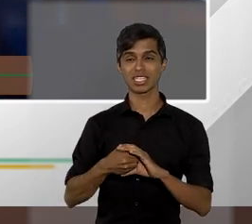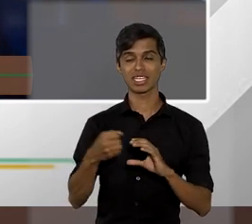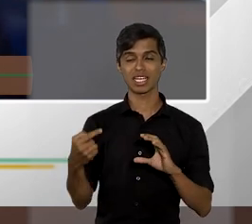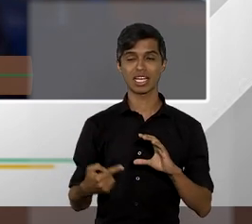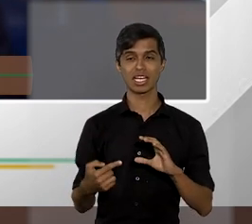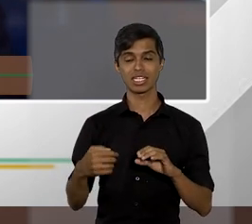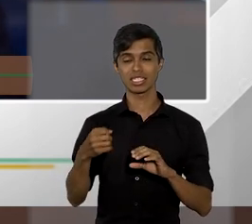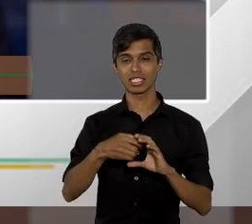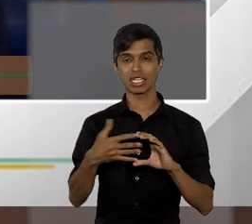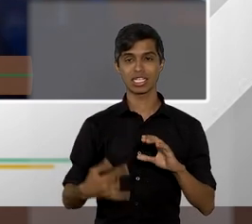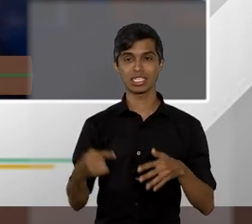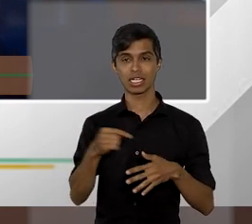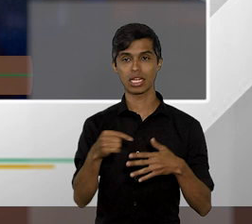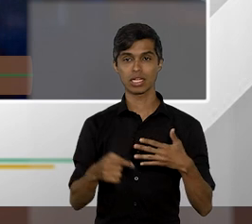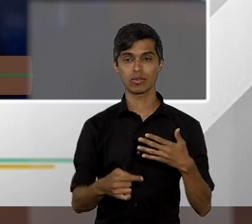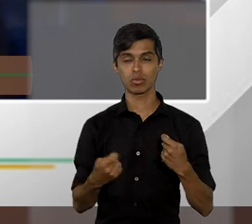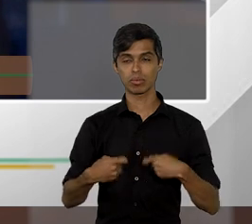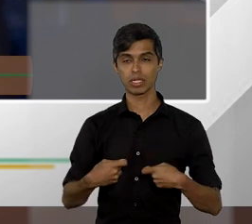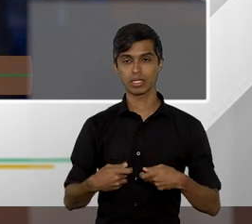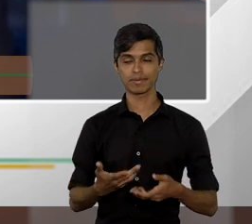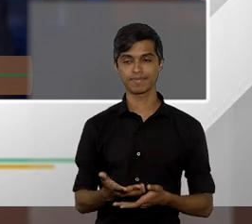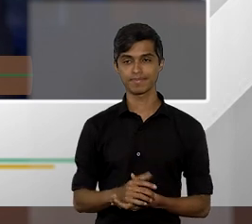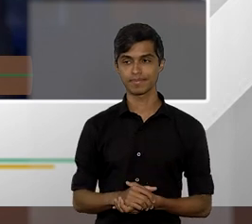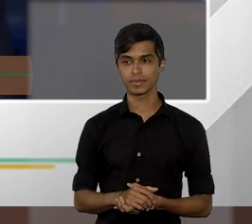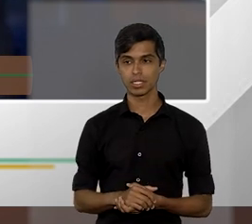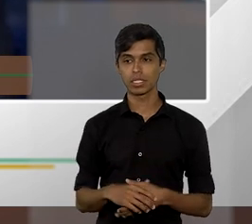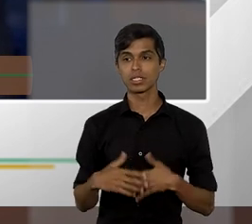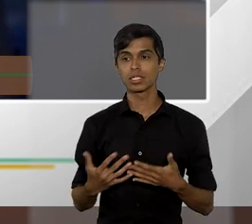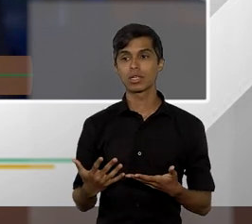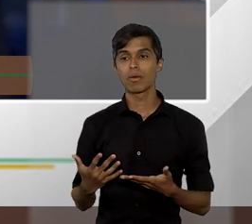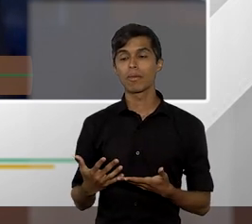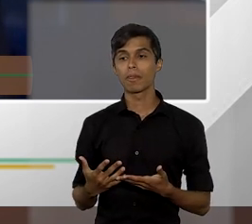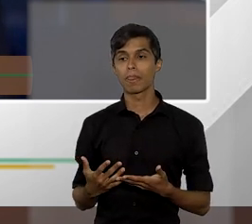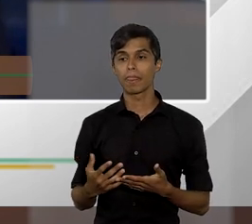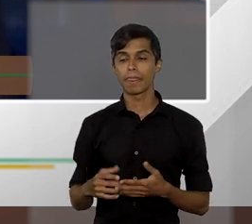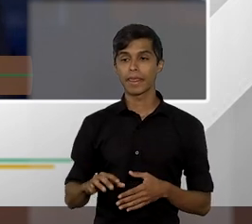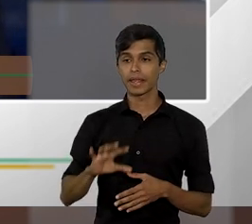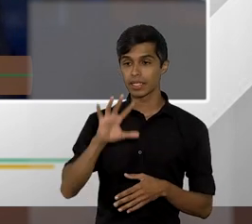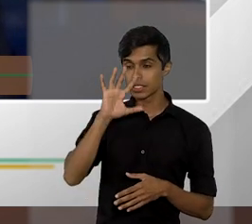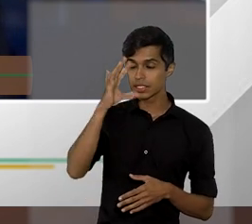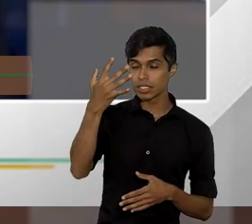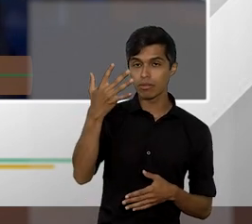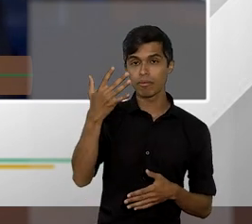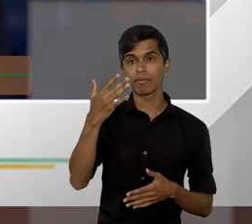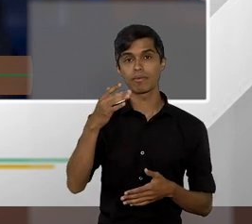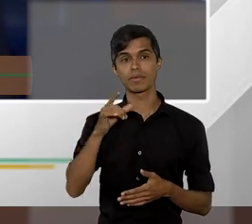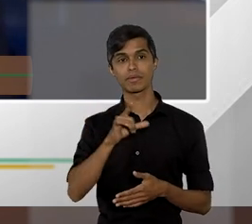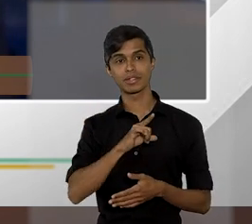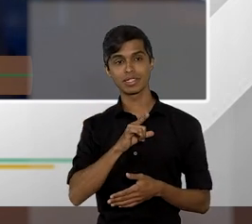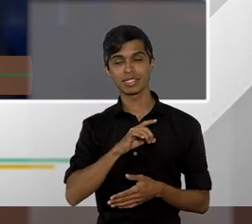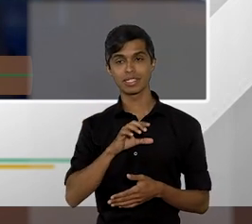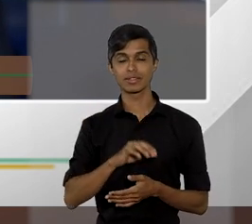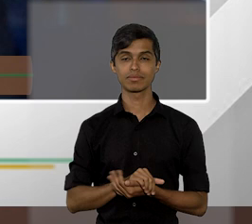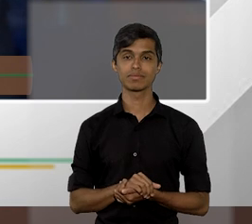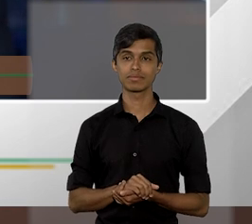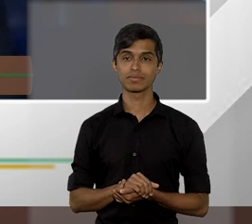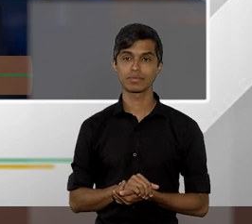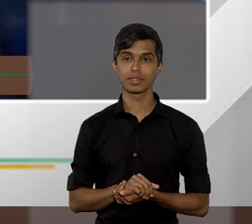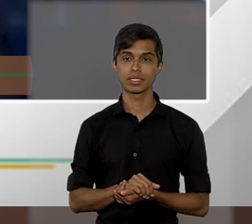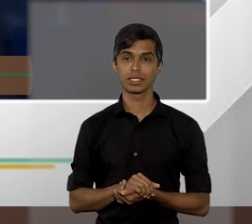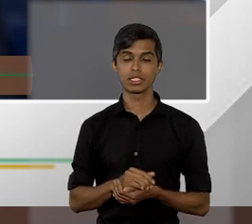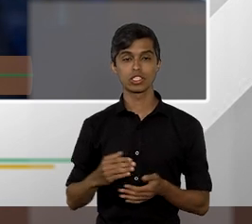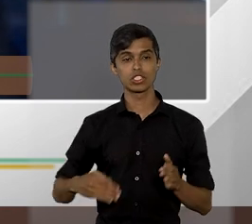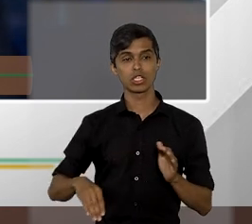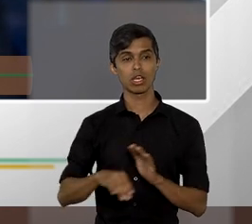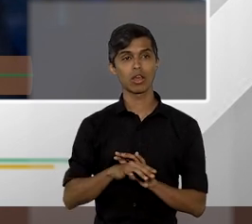bem depois quando da decisão de liquidação por exemplo ele chega